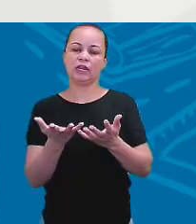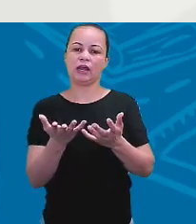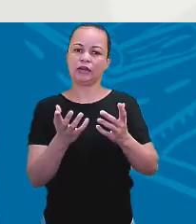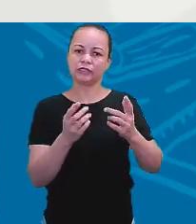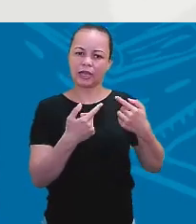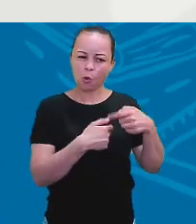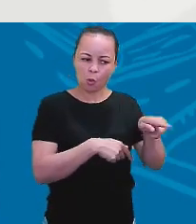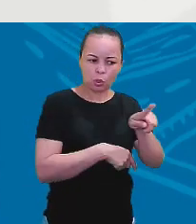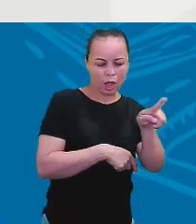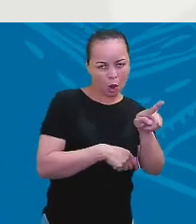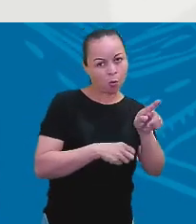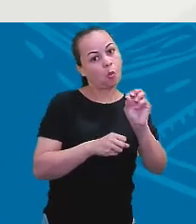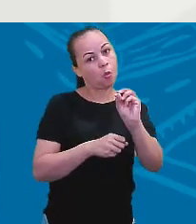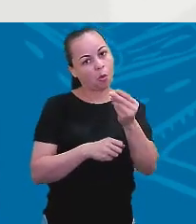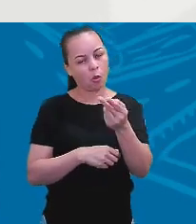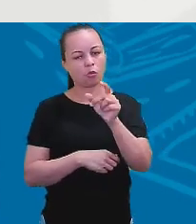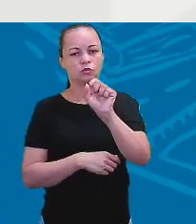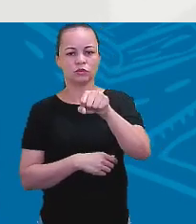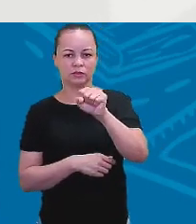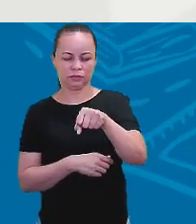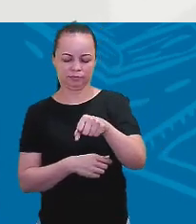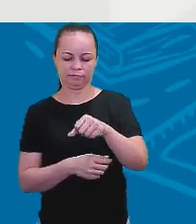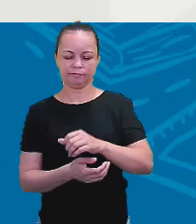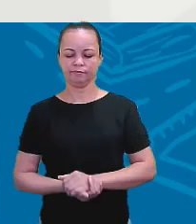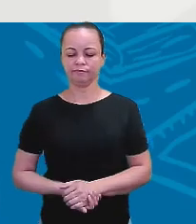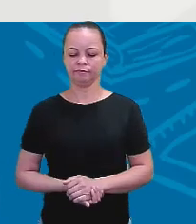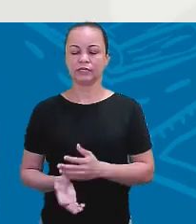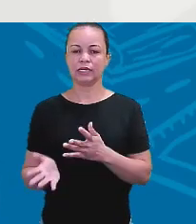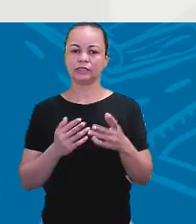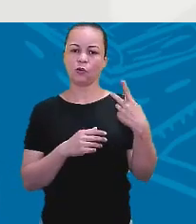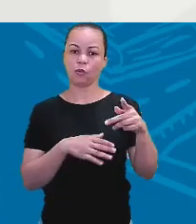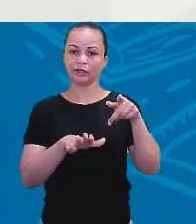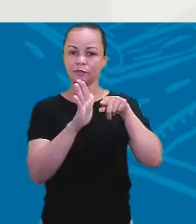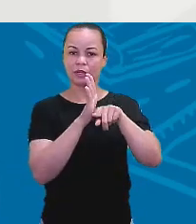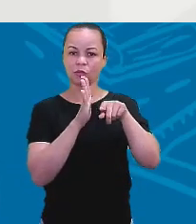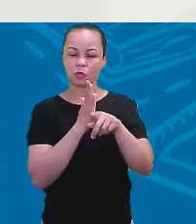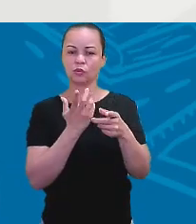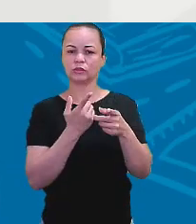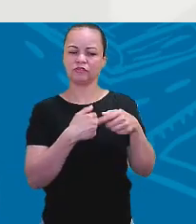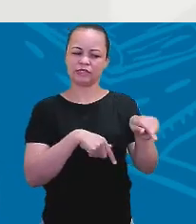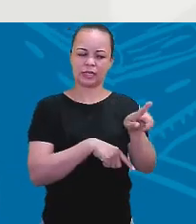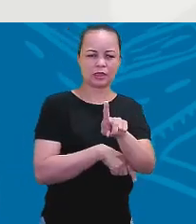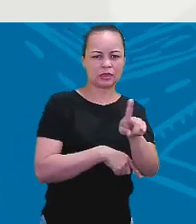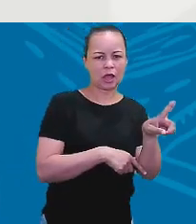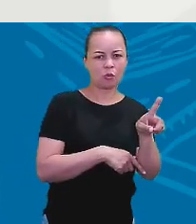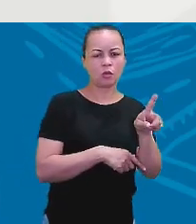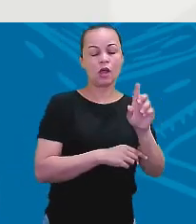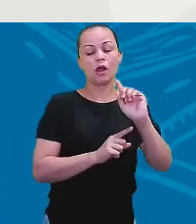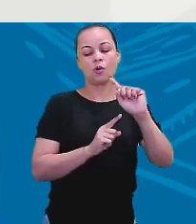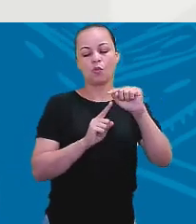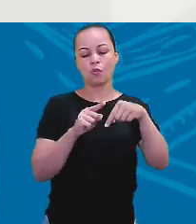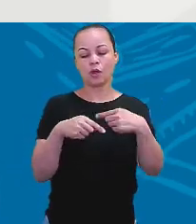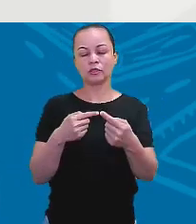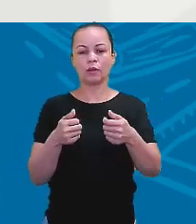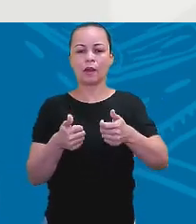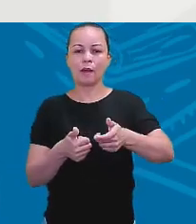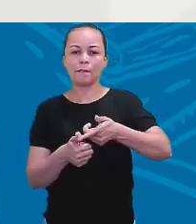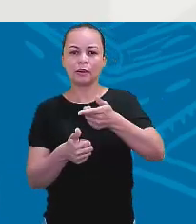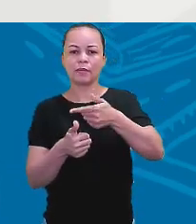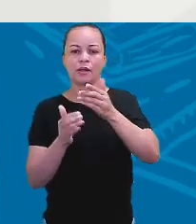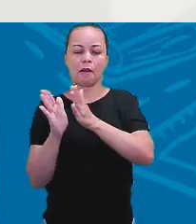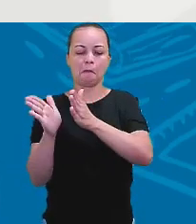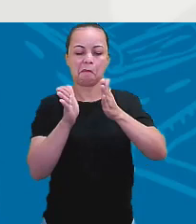a primeira parte da frase afirma, a question tag vai negar. E quando a primeira